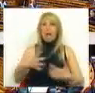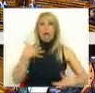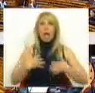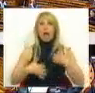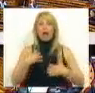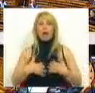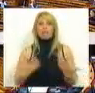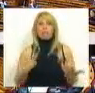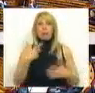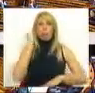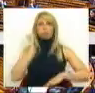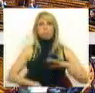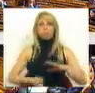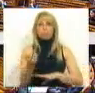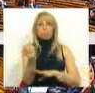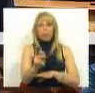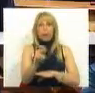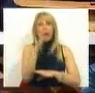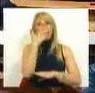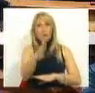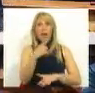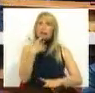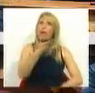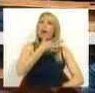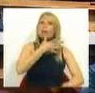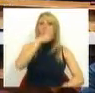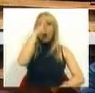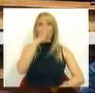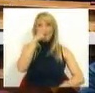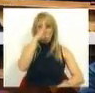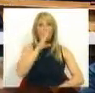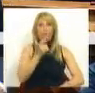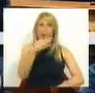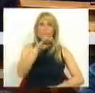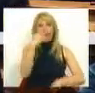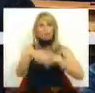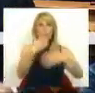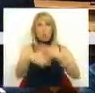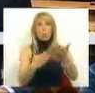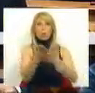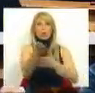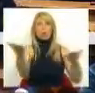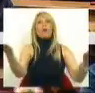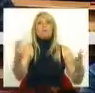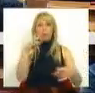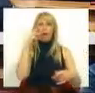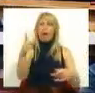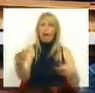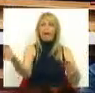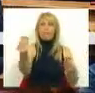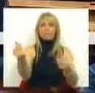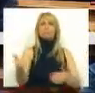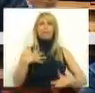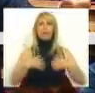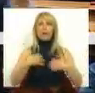lá, impensável, até parecia que ainda desejava que o PS estivesse a governar, Sra. Deputado. Veja lá o desespero em que estava. Mas sabe,